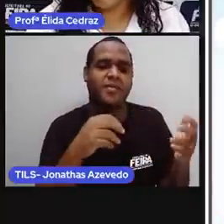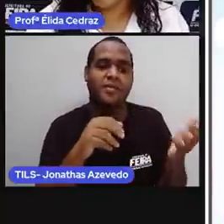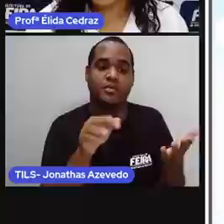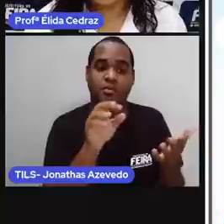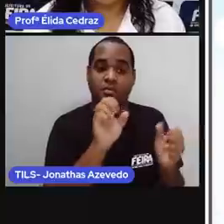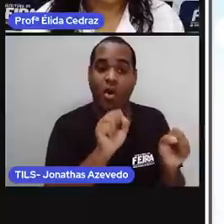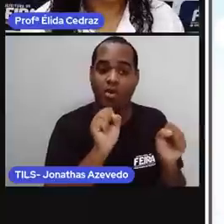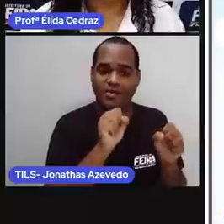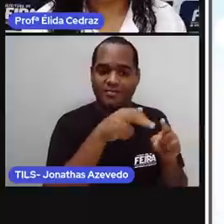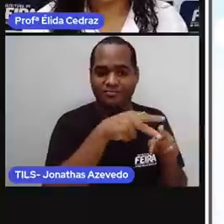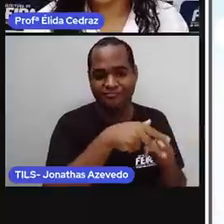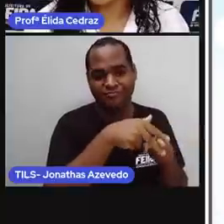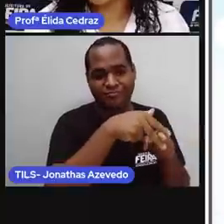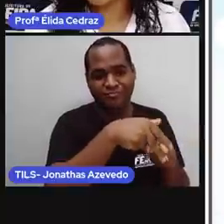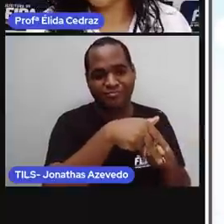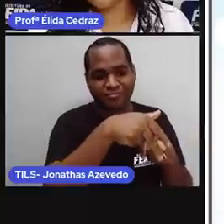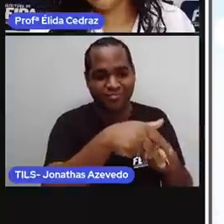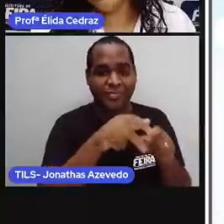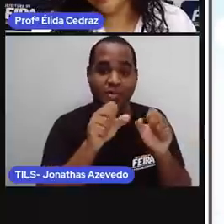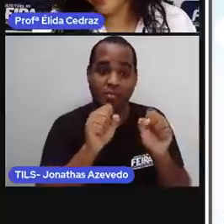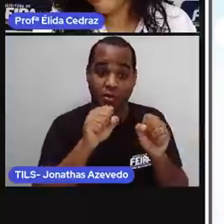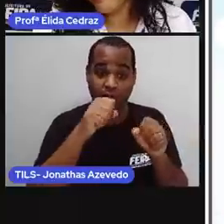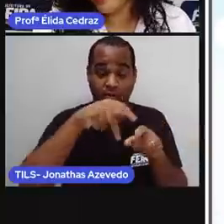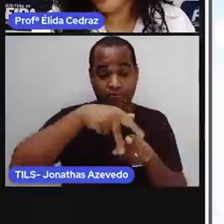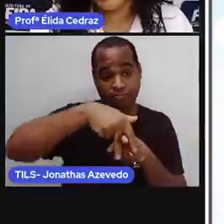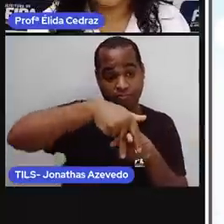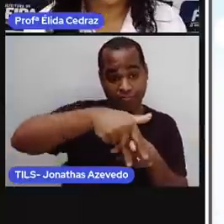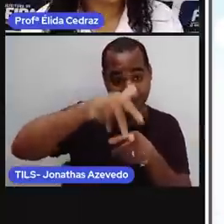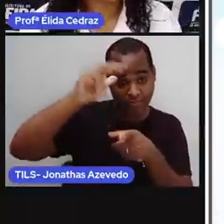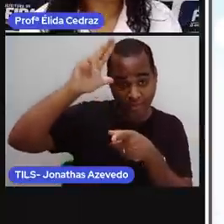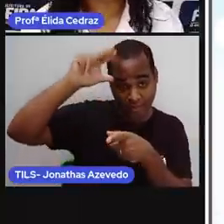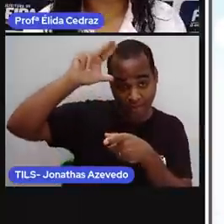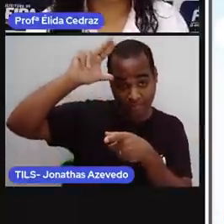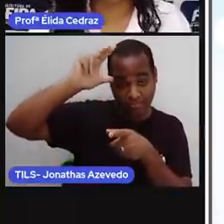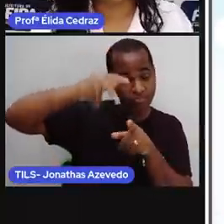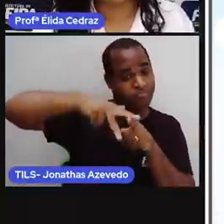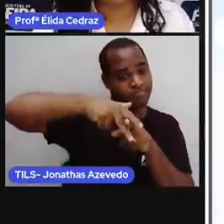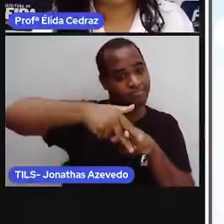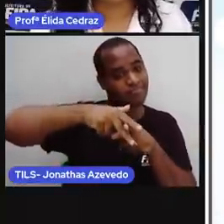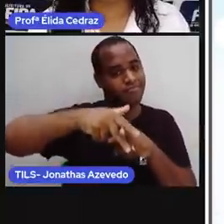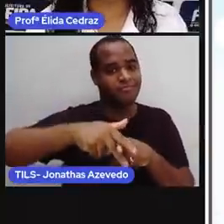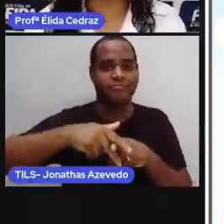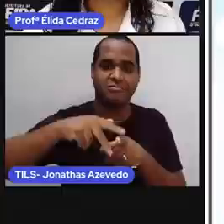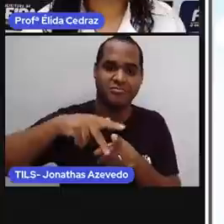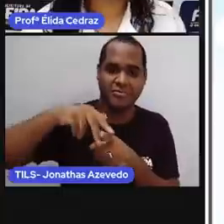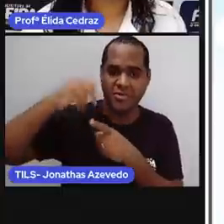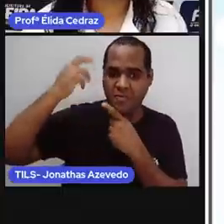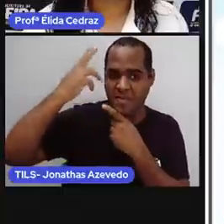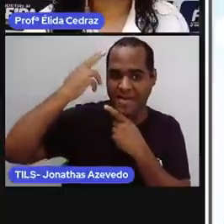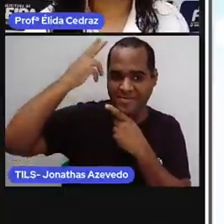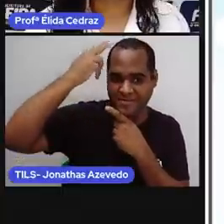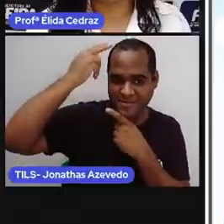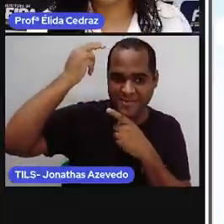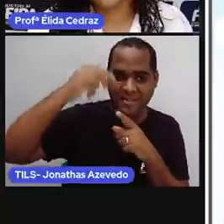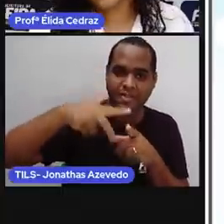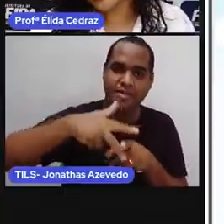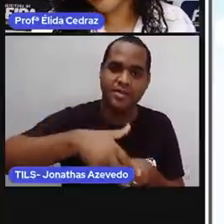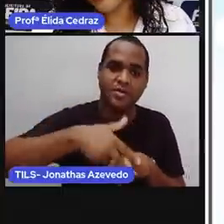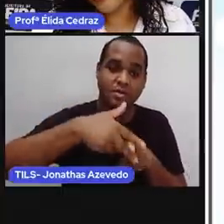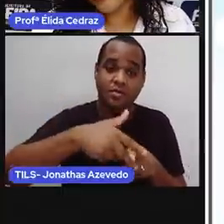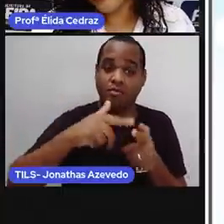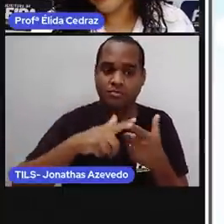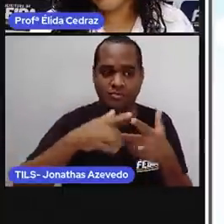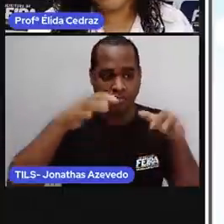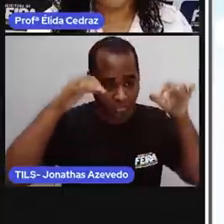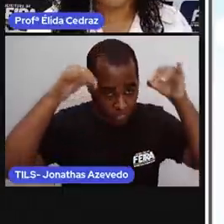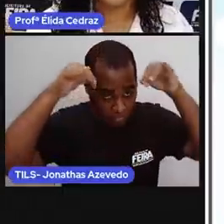transporte. As pessoas andam a cavalo, de jumento, tem um carro de